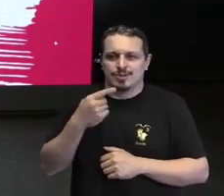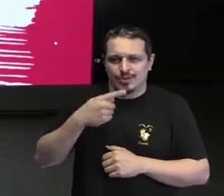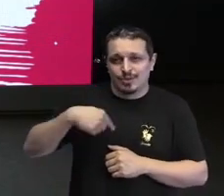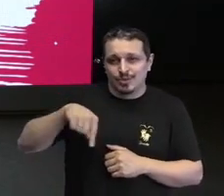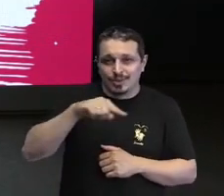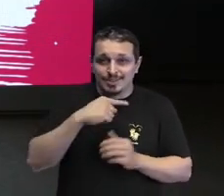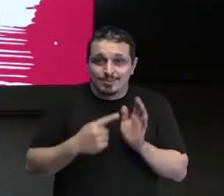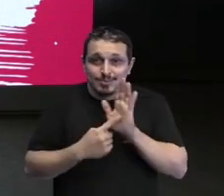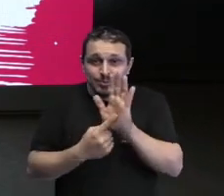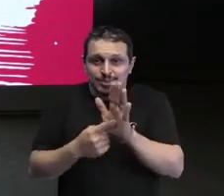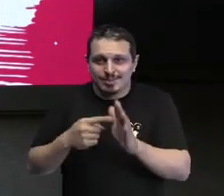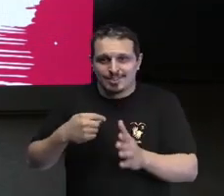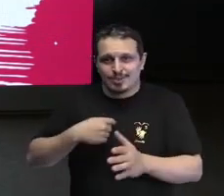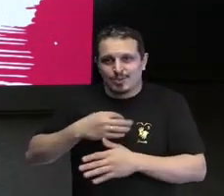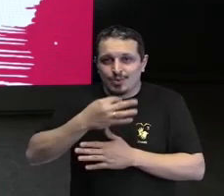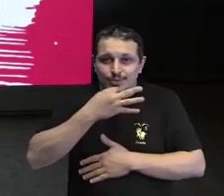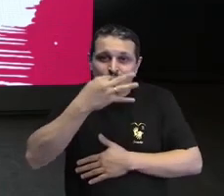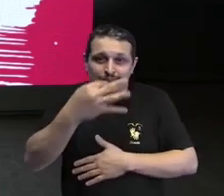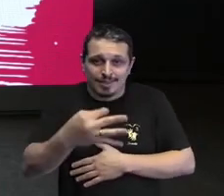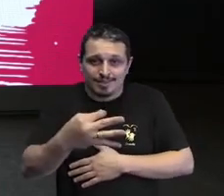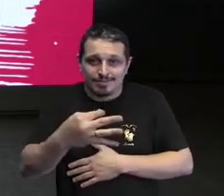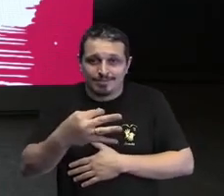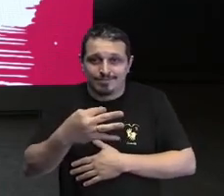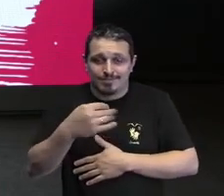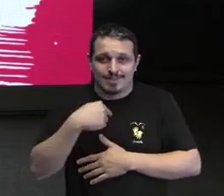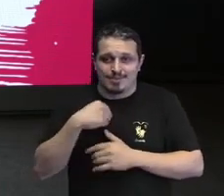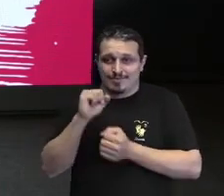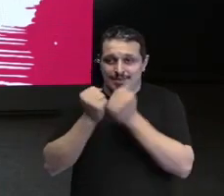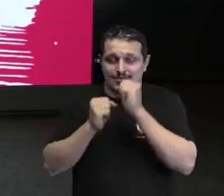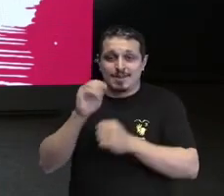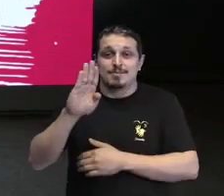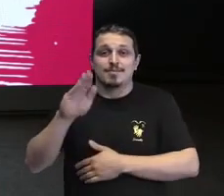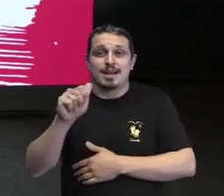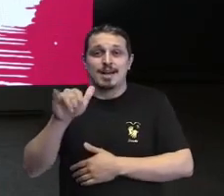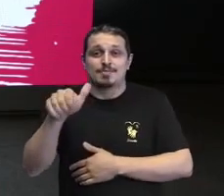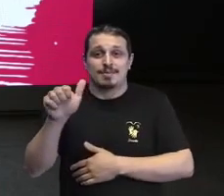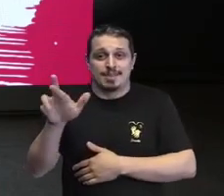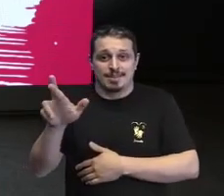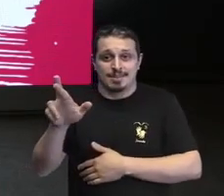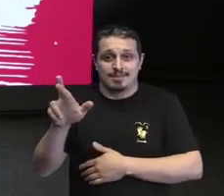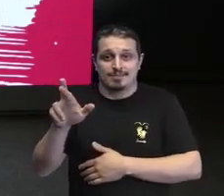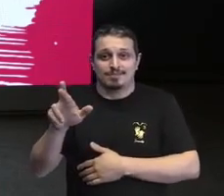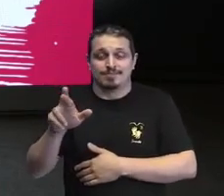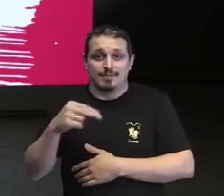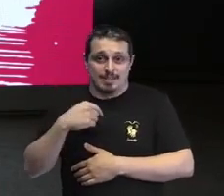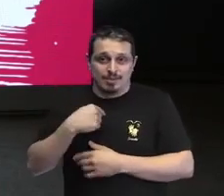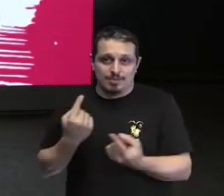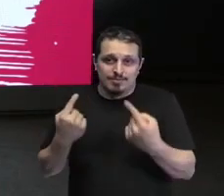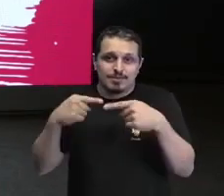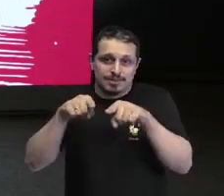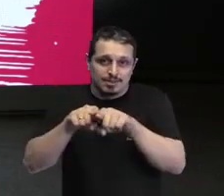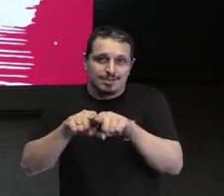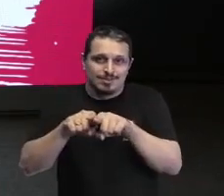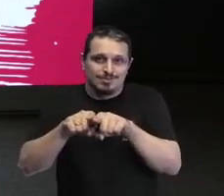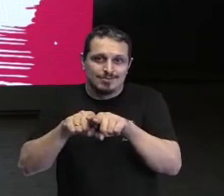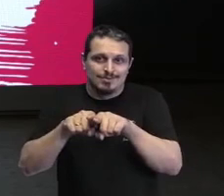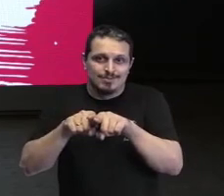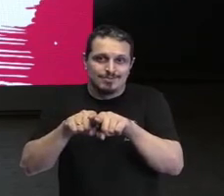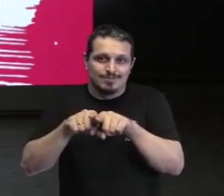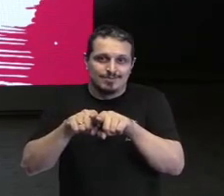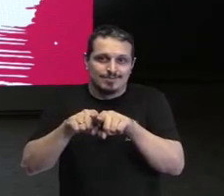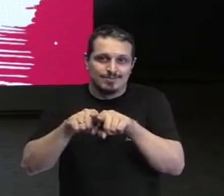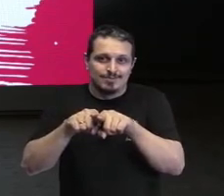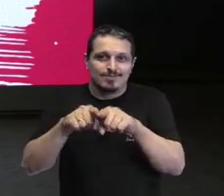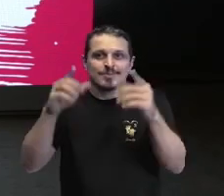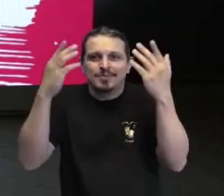perspectiva e da e da Bayer onde eu onde eu atuo hoje que é minha parceira e parabenizar